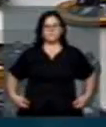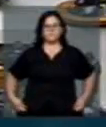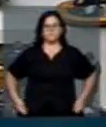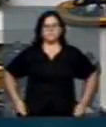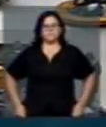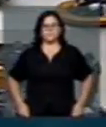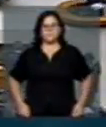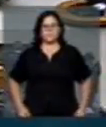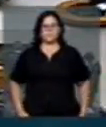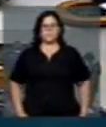tem que estar fazendo. Juro.